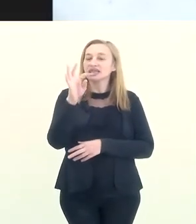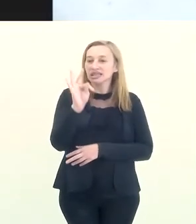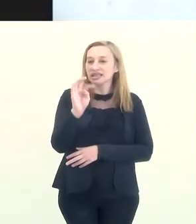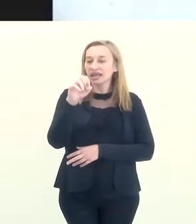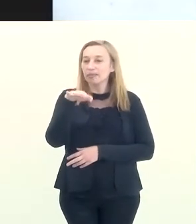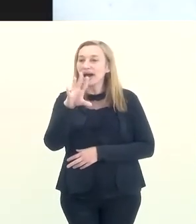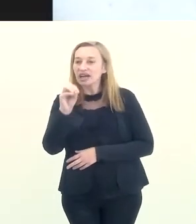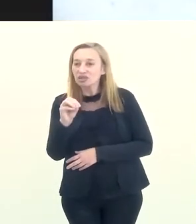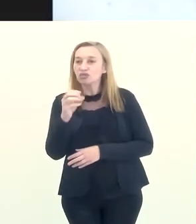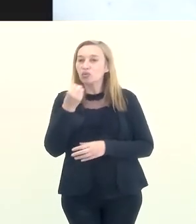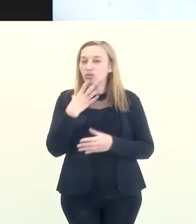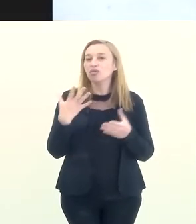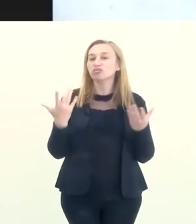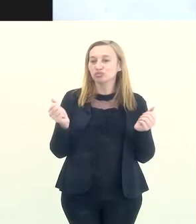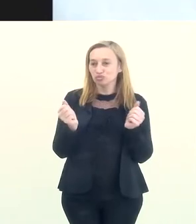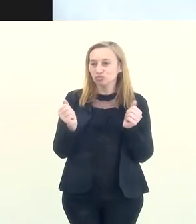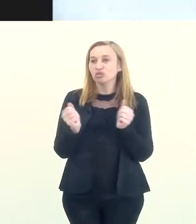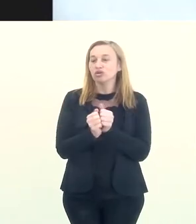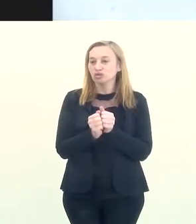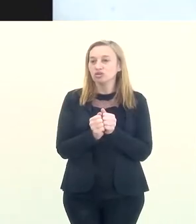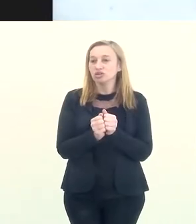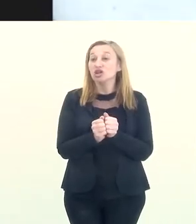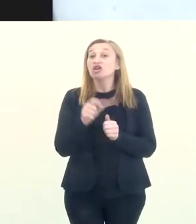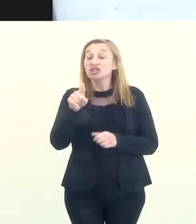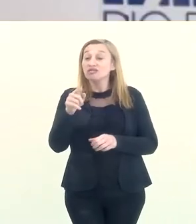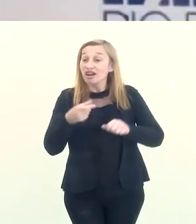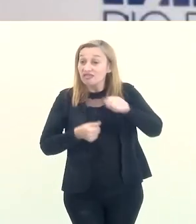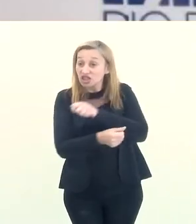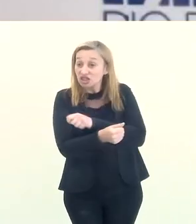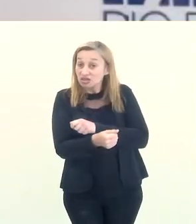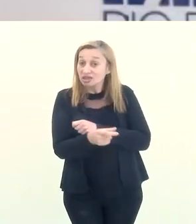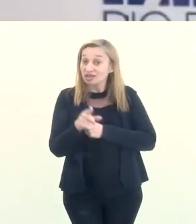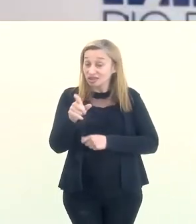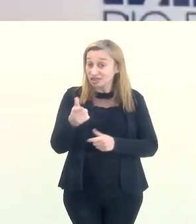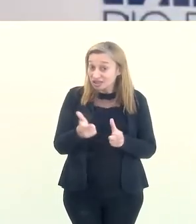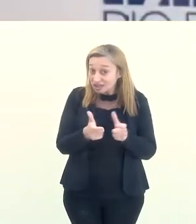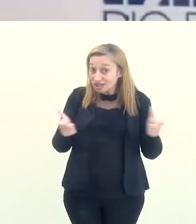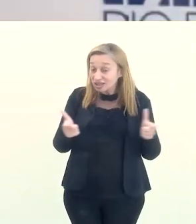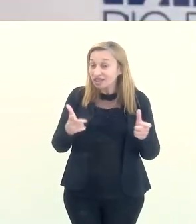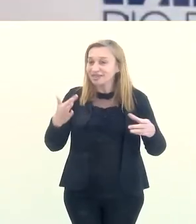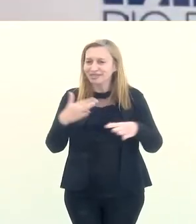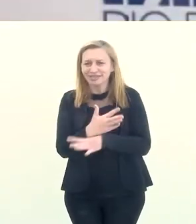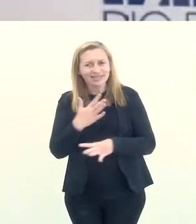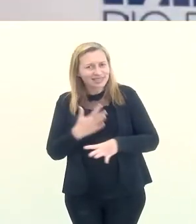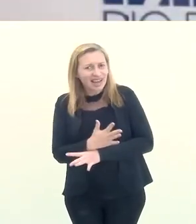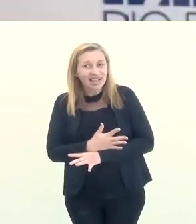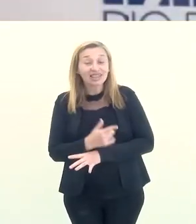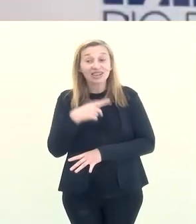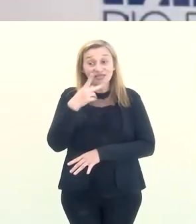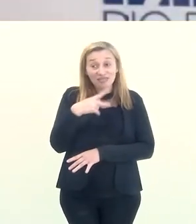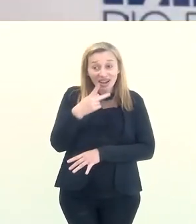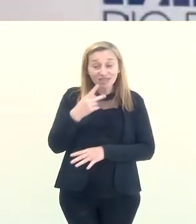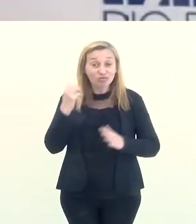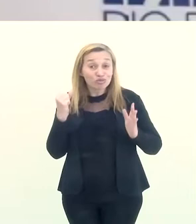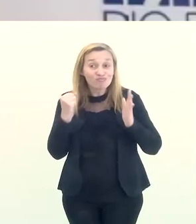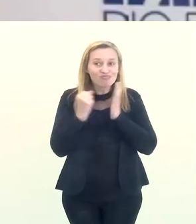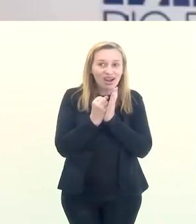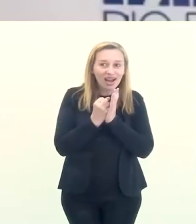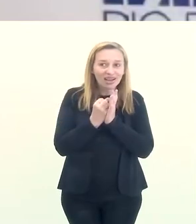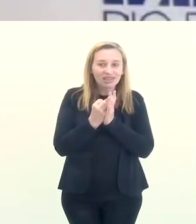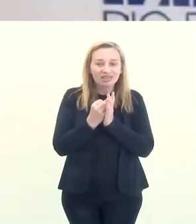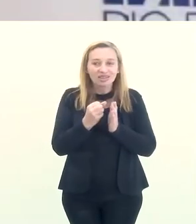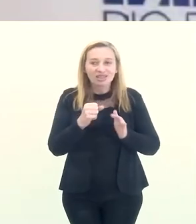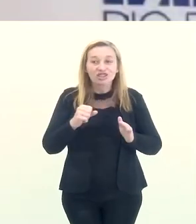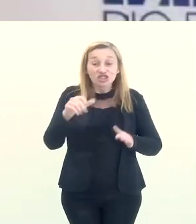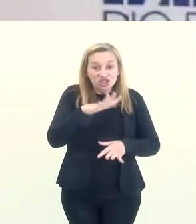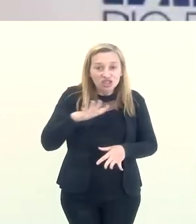temáticos. Acho que foi um bom casamento ali. Quando a gente fala de um investimento desse montante numa cidade, a gente está falando de